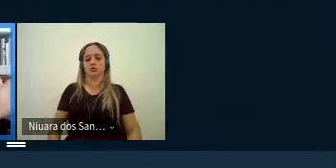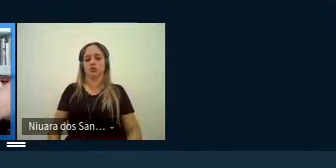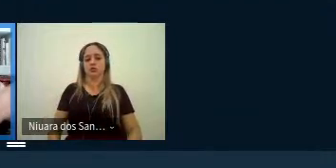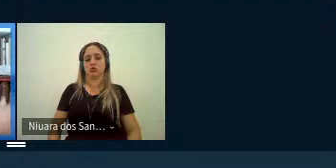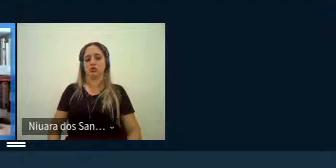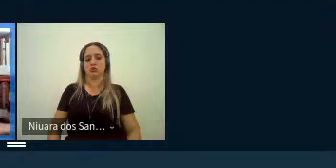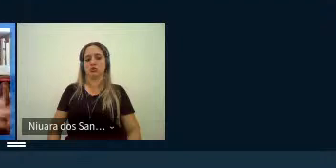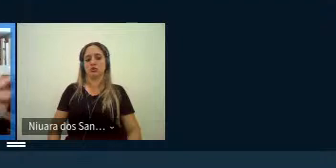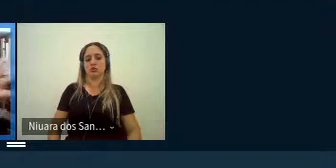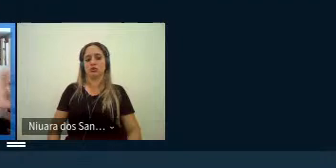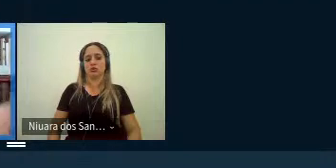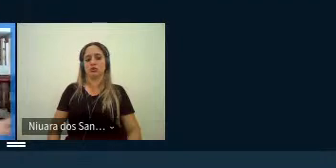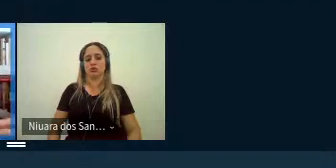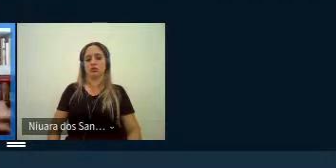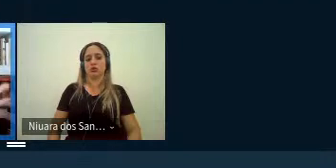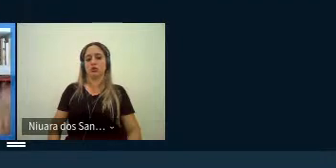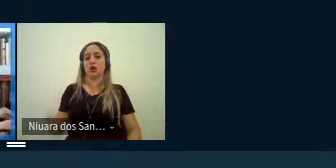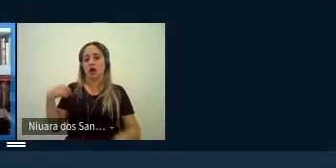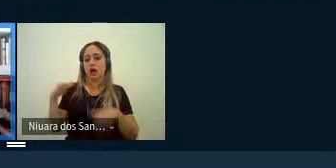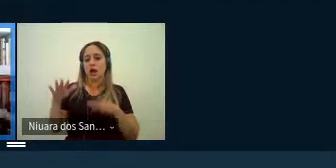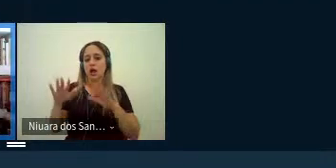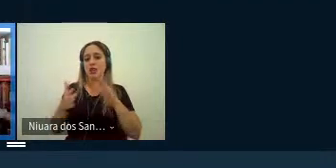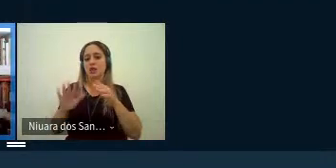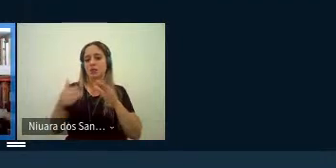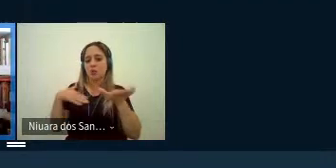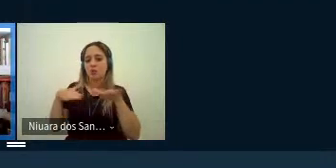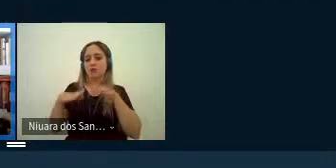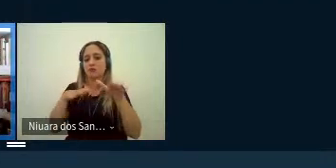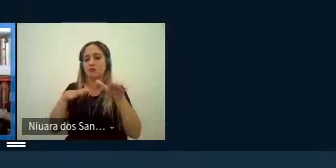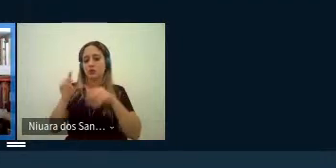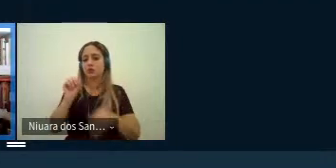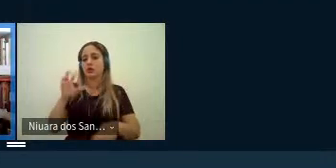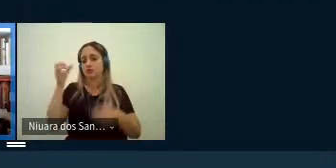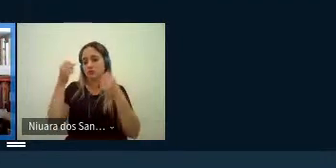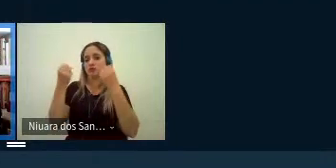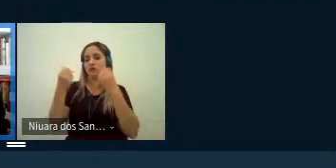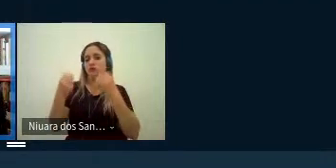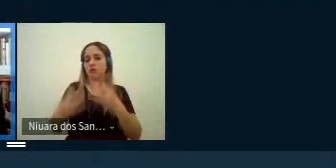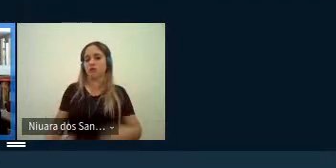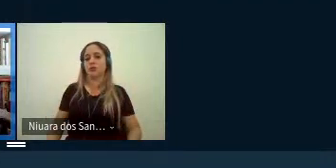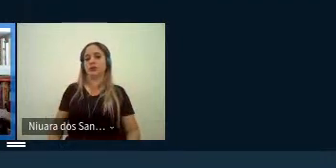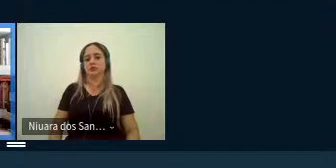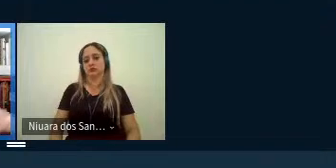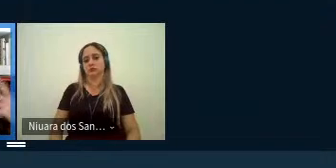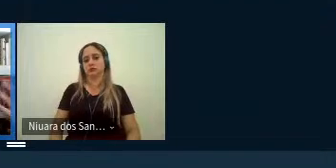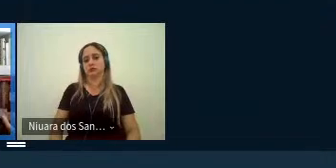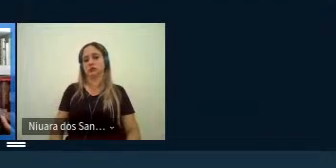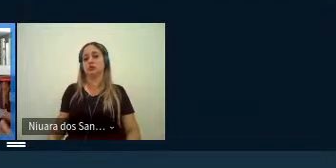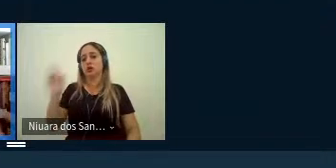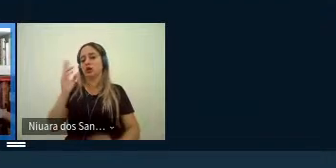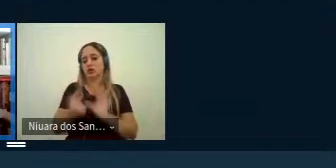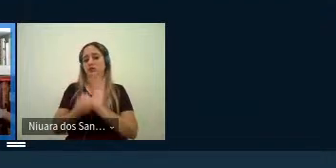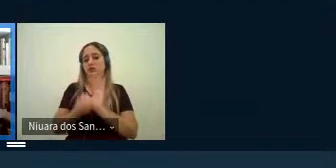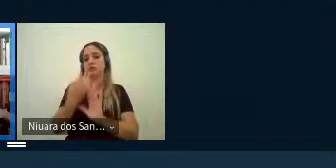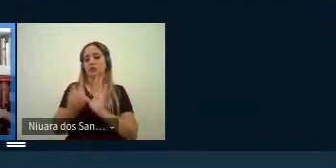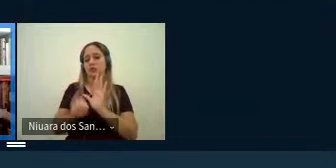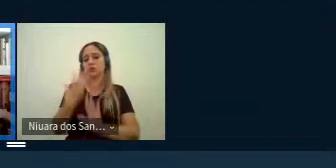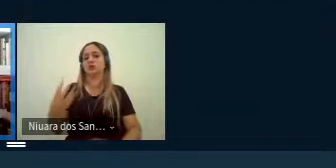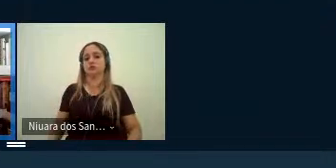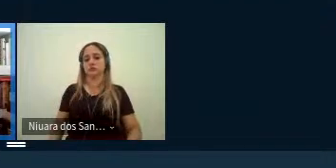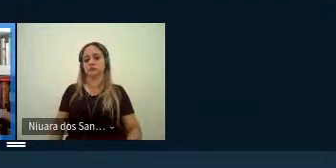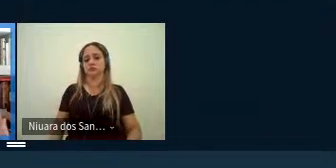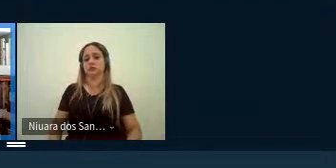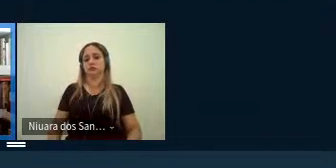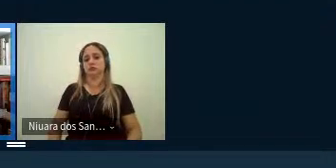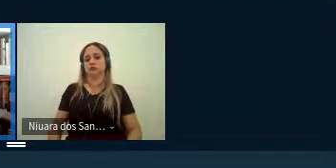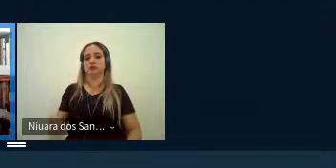a depender do movimento e de quem as fala né então de quem as reproduz nós vamos